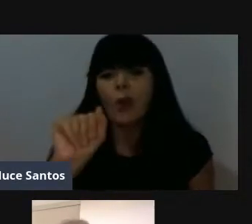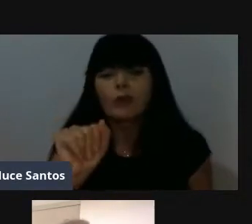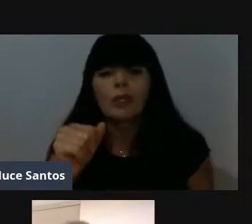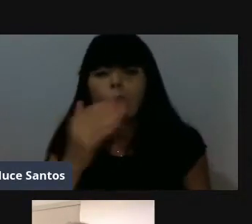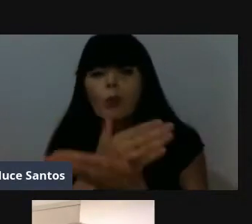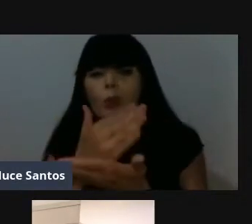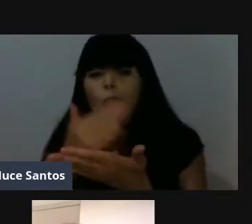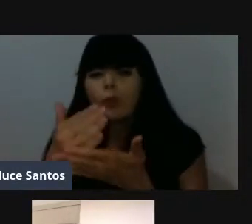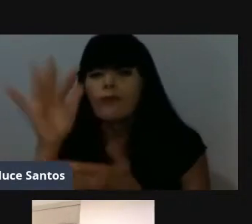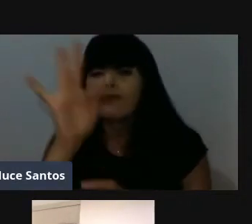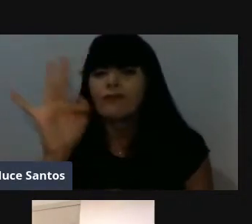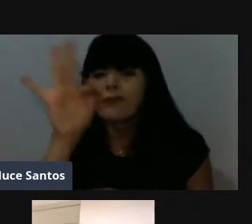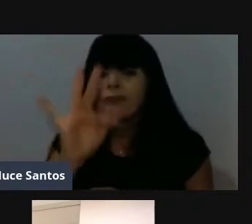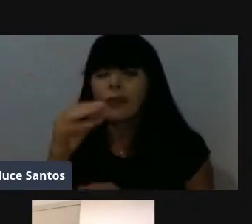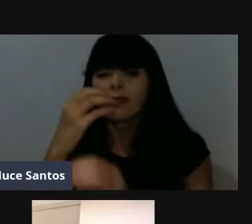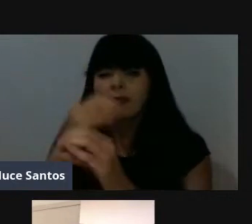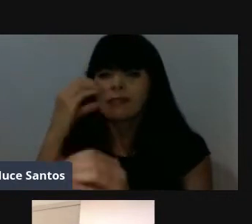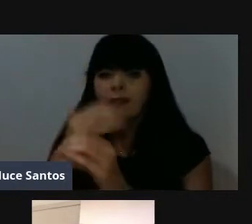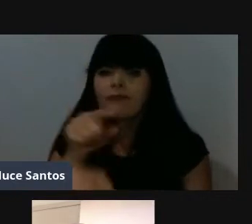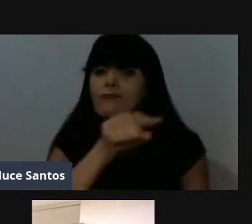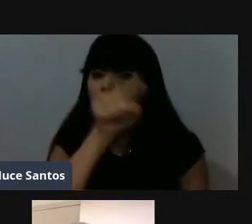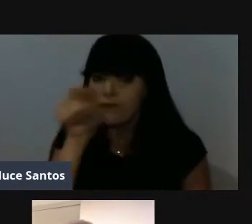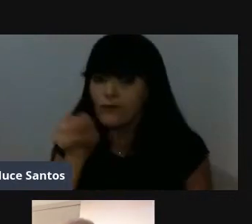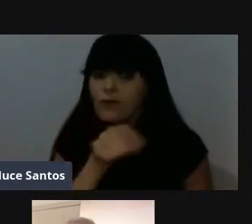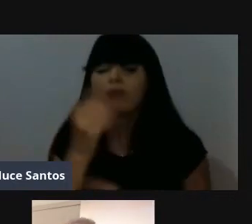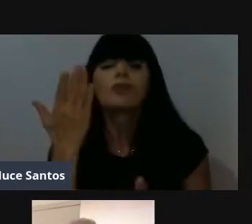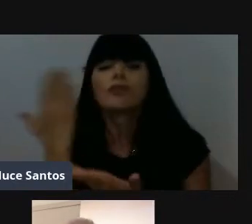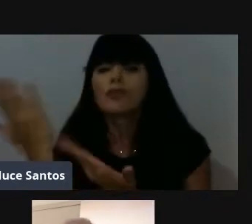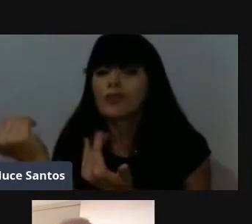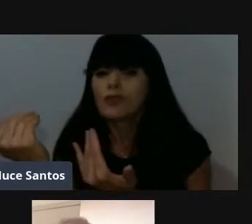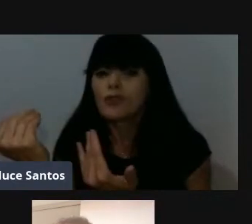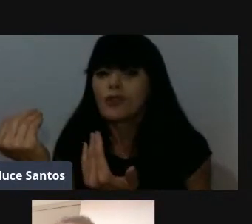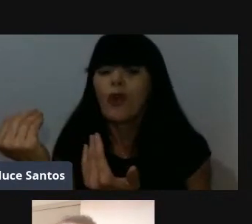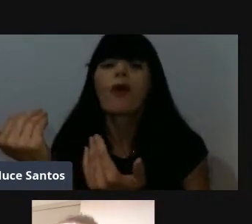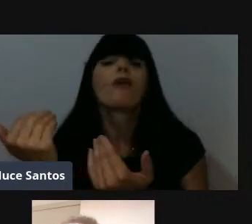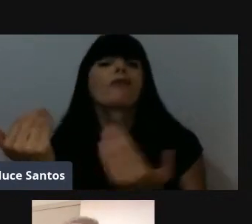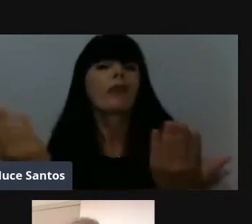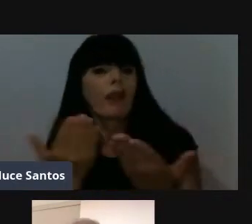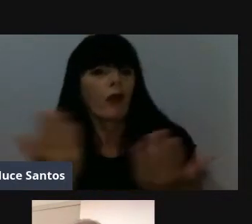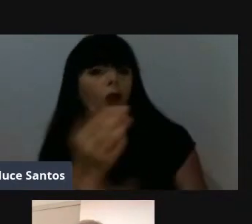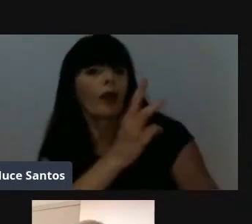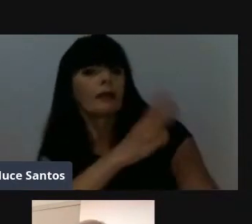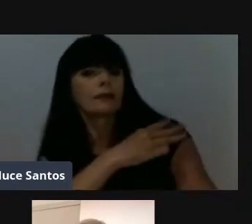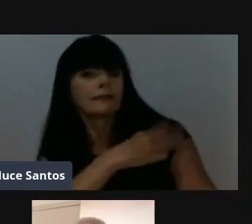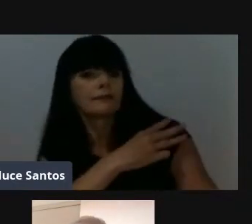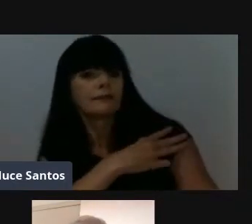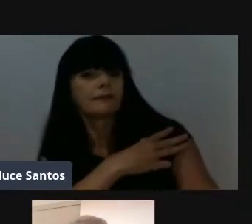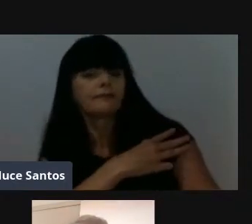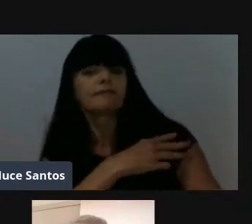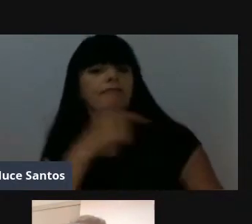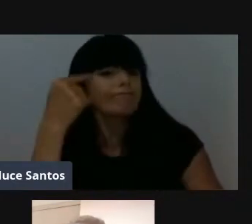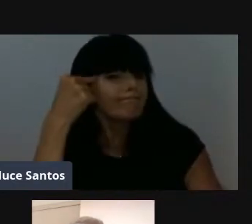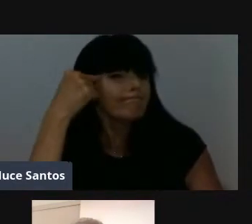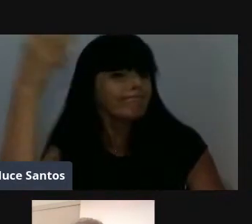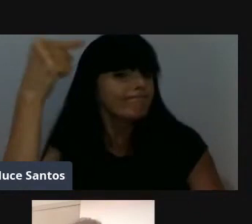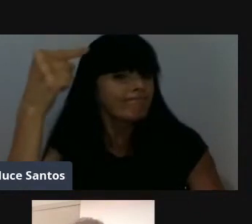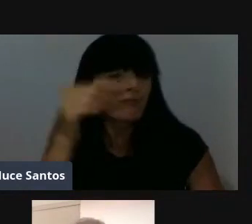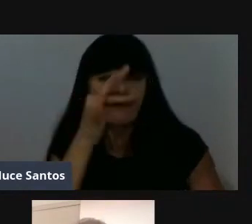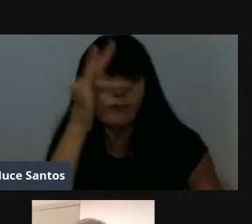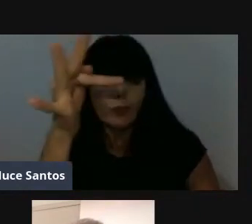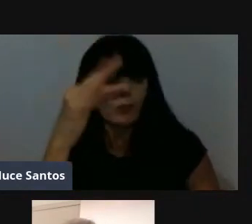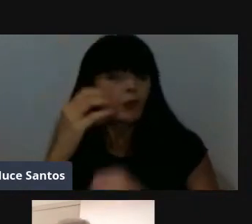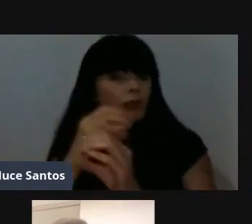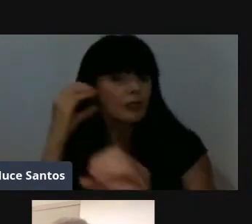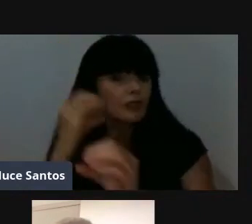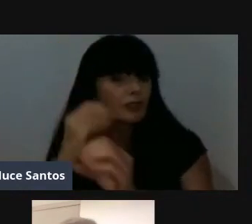durante eu estava cursando em engenharia, vocês jovens, né, jovens aí da Imaculada, que está no ensino médio, que pensam em